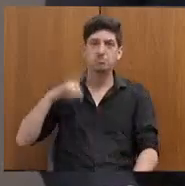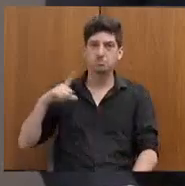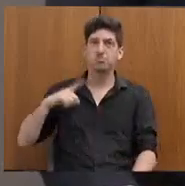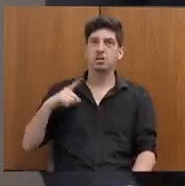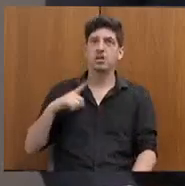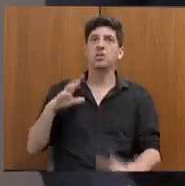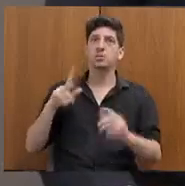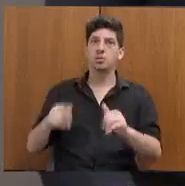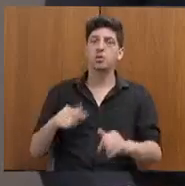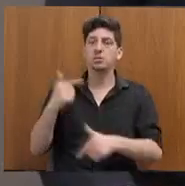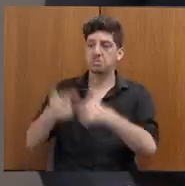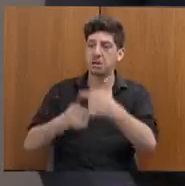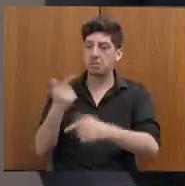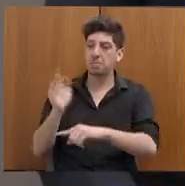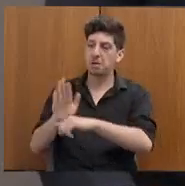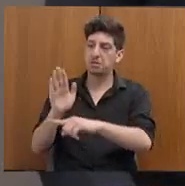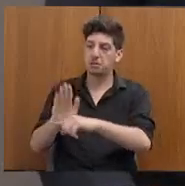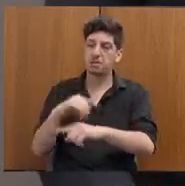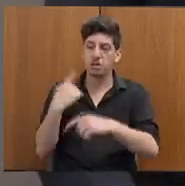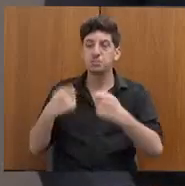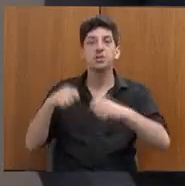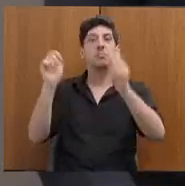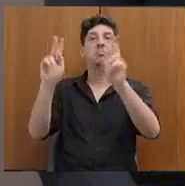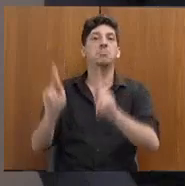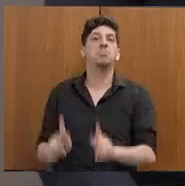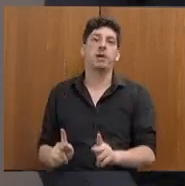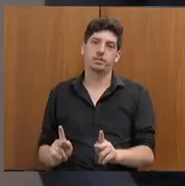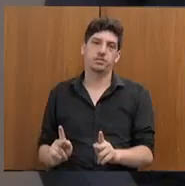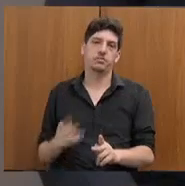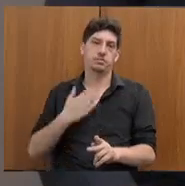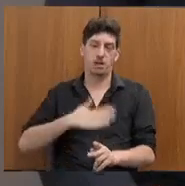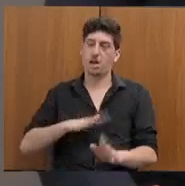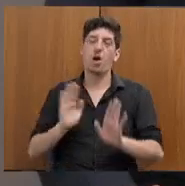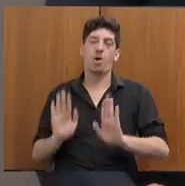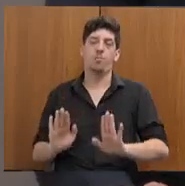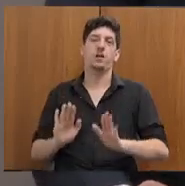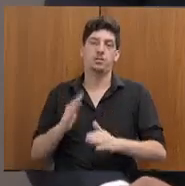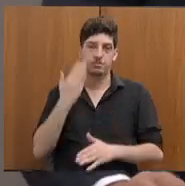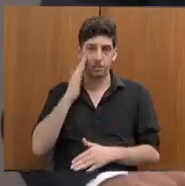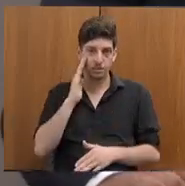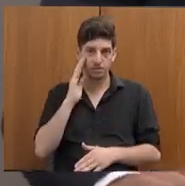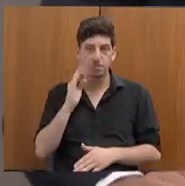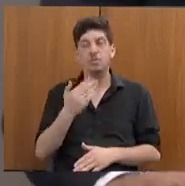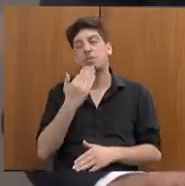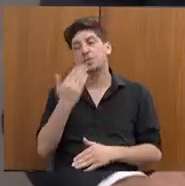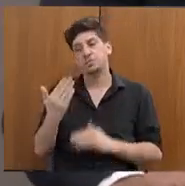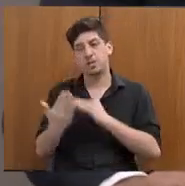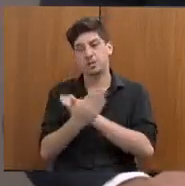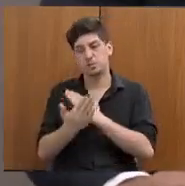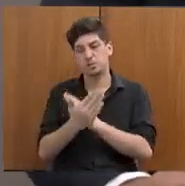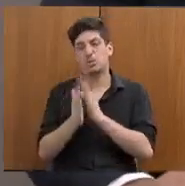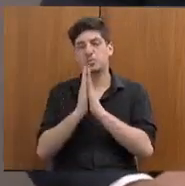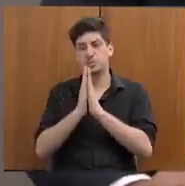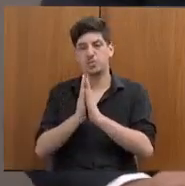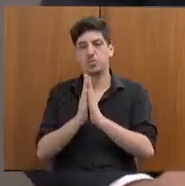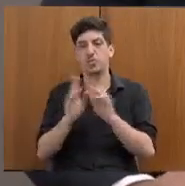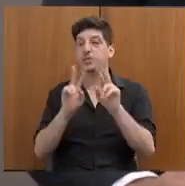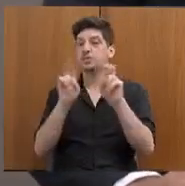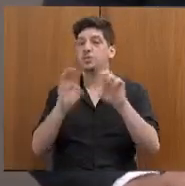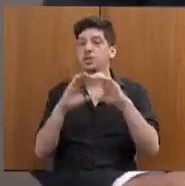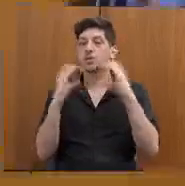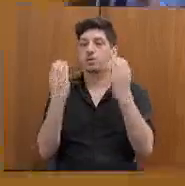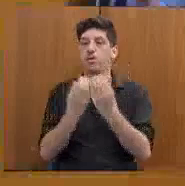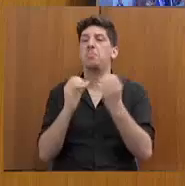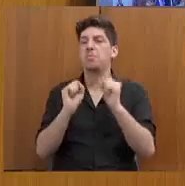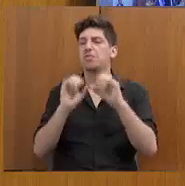Então, o que nós precisamos é apaziguar esses ânimos. Então, eu peço essa ajuda. E quanto à conferência, pode ficar tranquila, porque